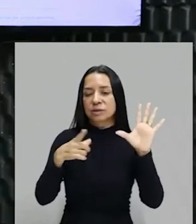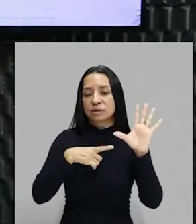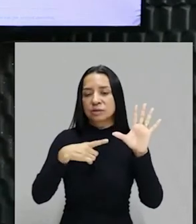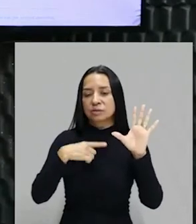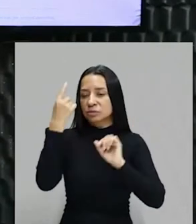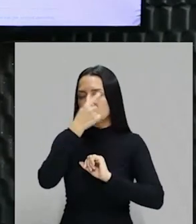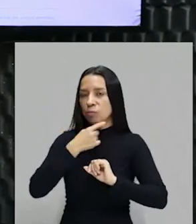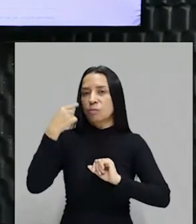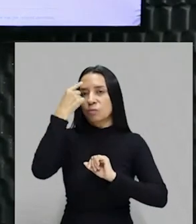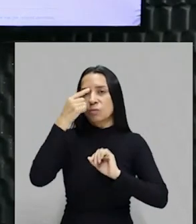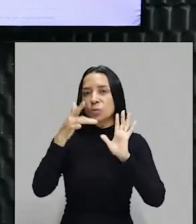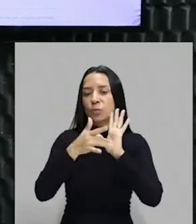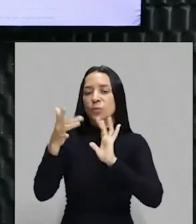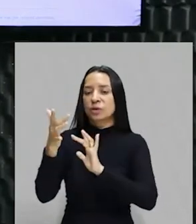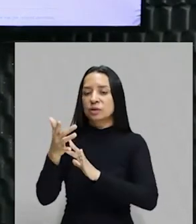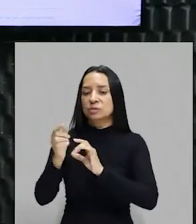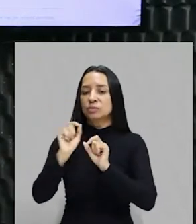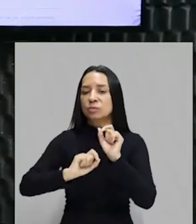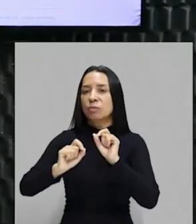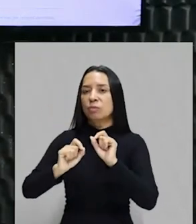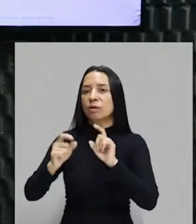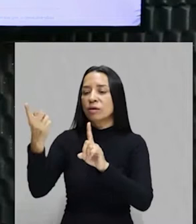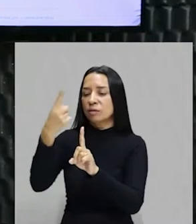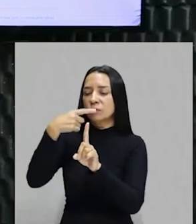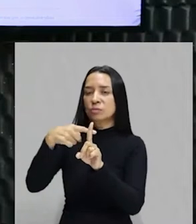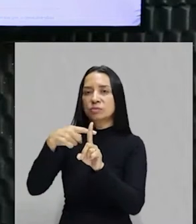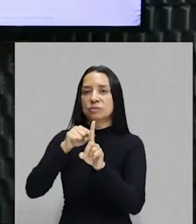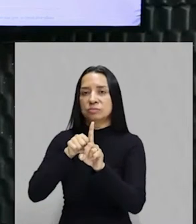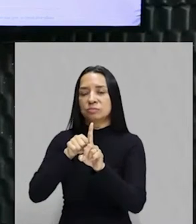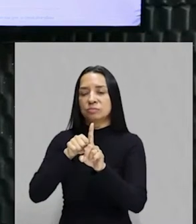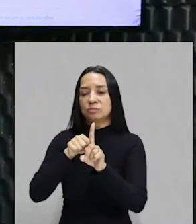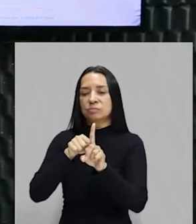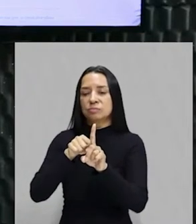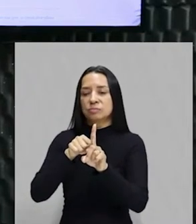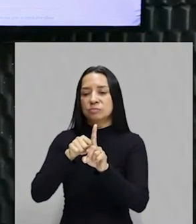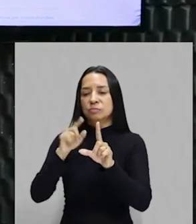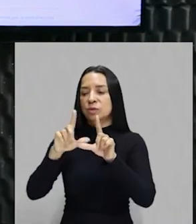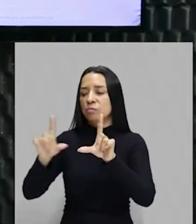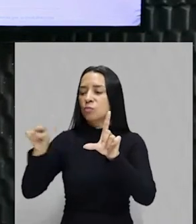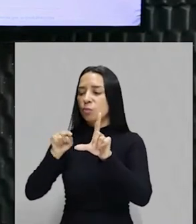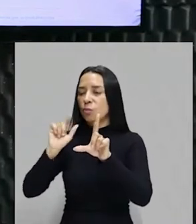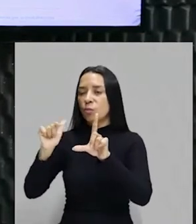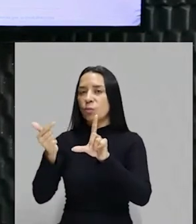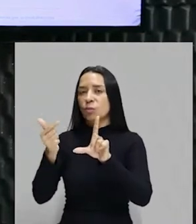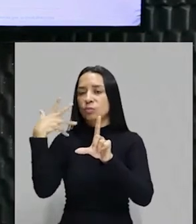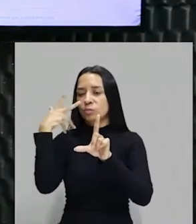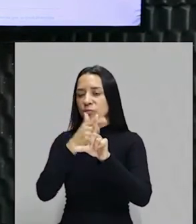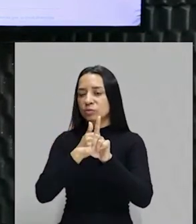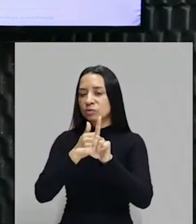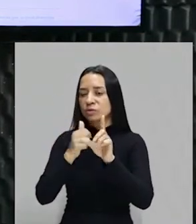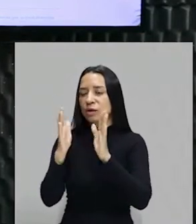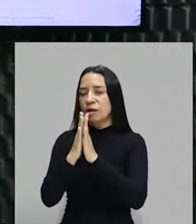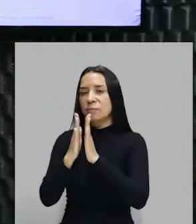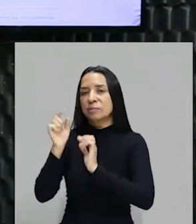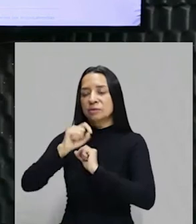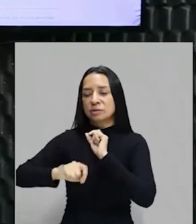rosto de Jesus Cristo com o crucifixo e Jesus Cristo ao lado. E para mim, o quadro mais bonitinho é a Missa do Brasil. Oh, gente, que coisa fofa. Olha os índios